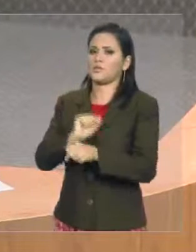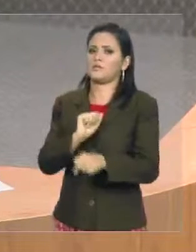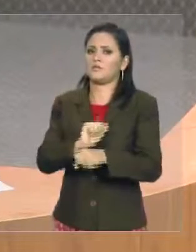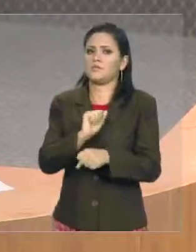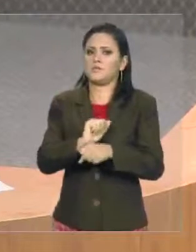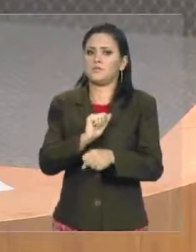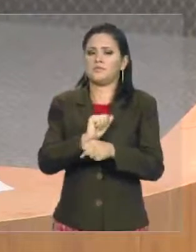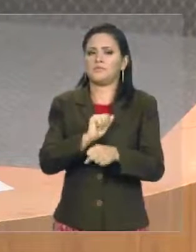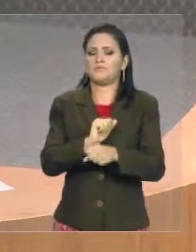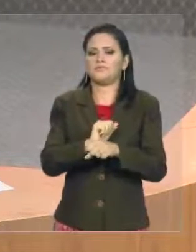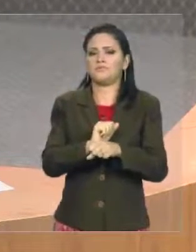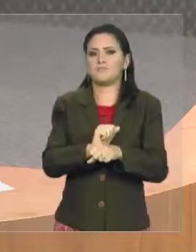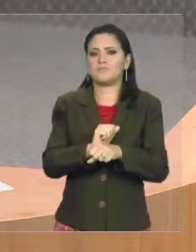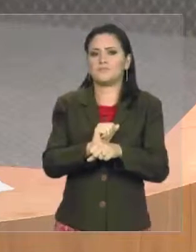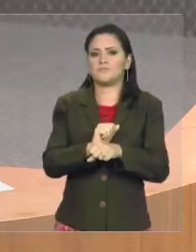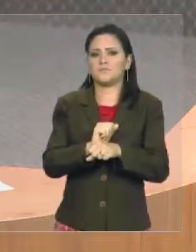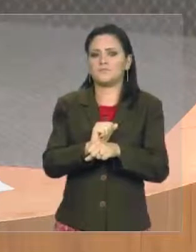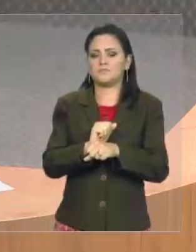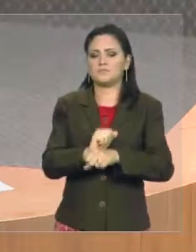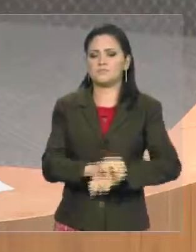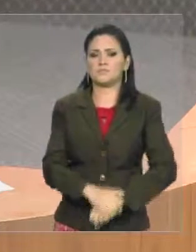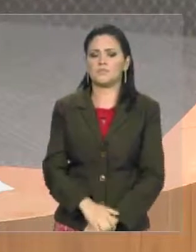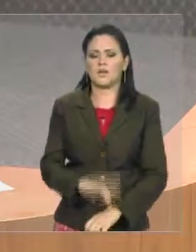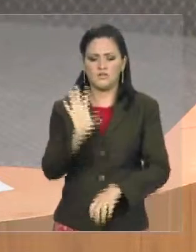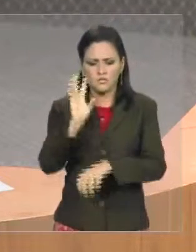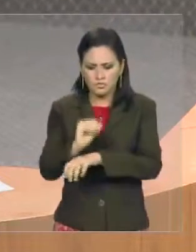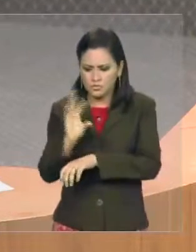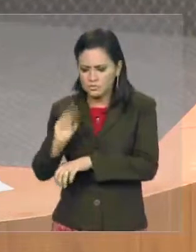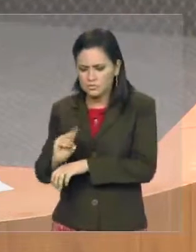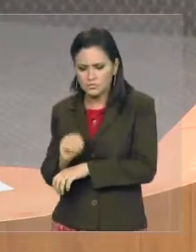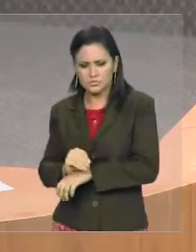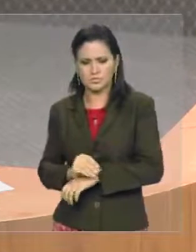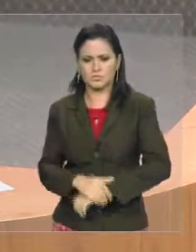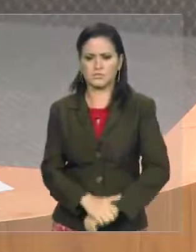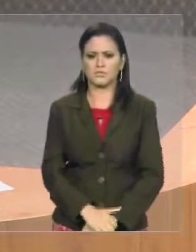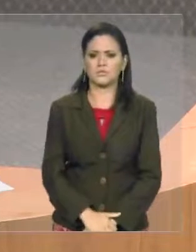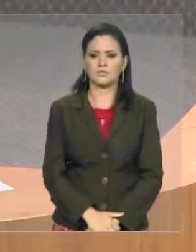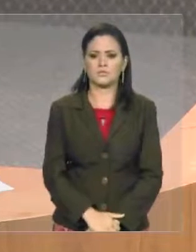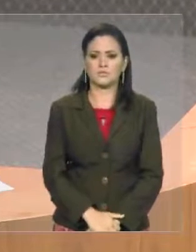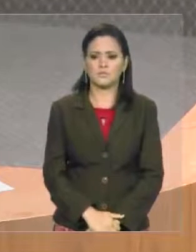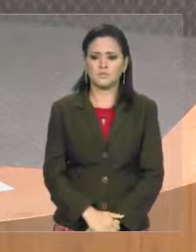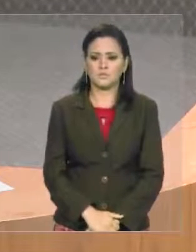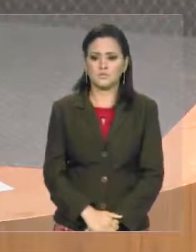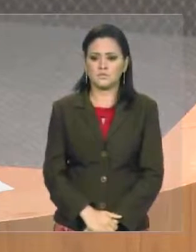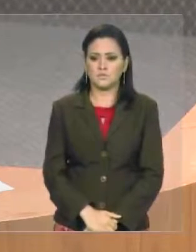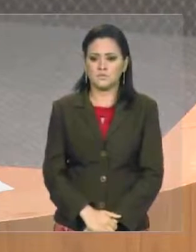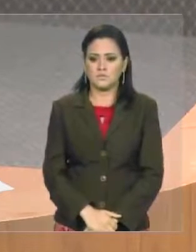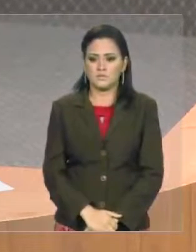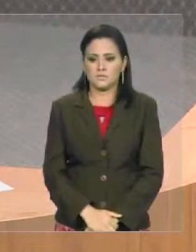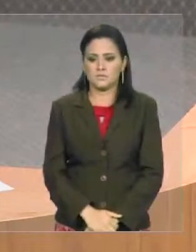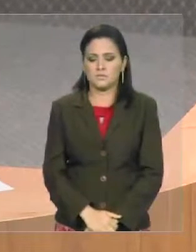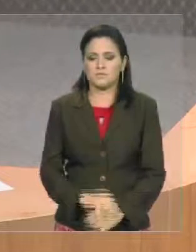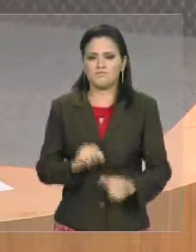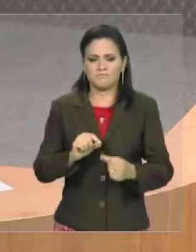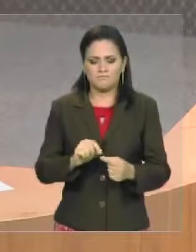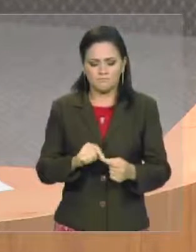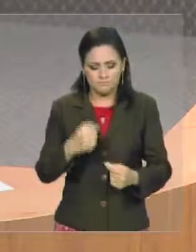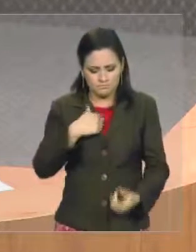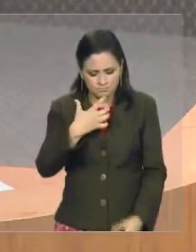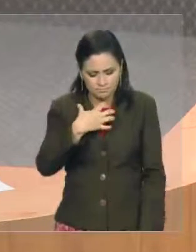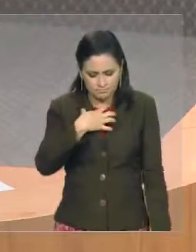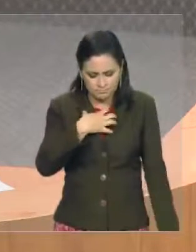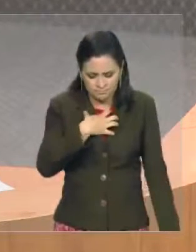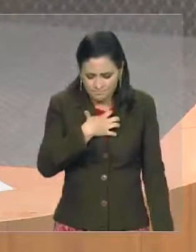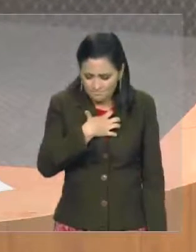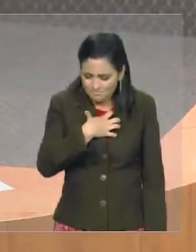Aquelas fotos, aquelas cenas, me... comoveram, me cortaram o